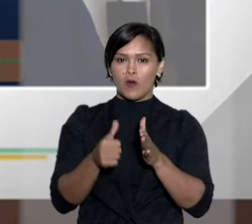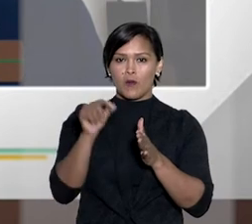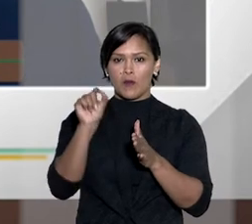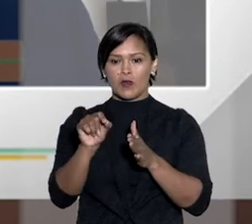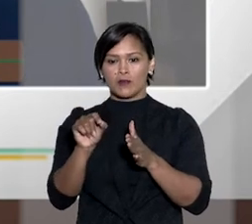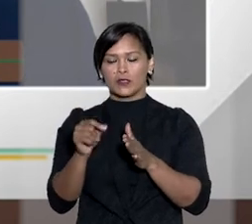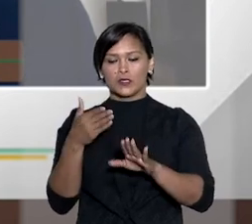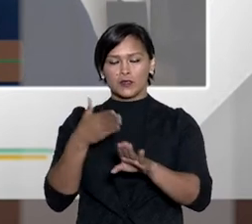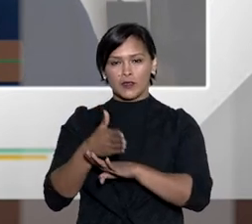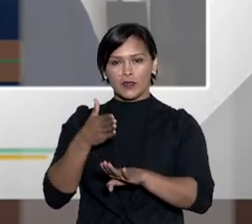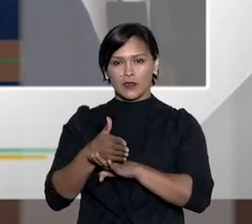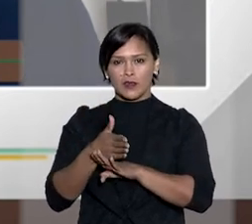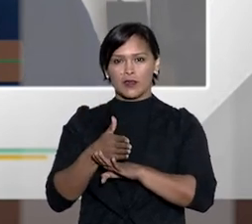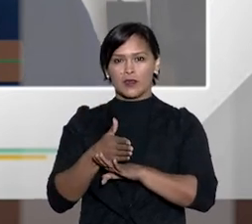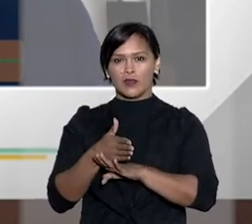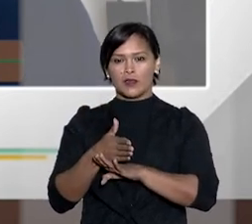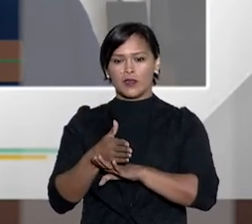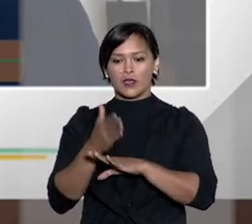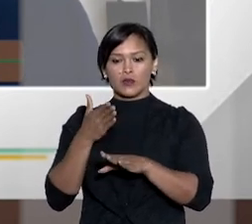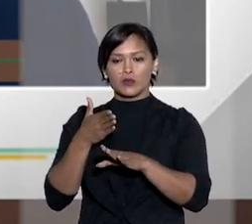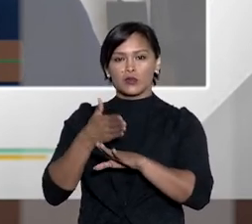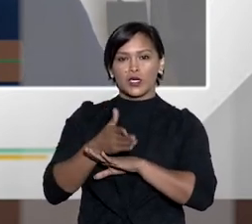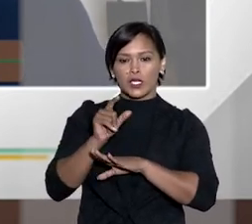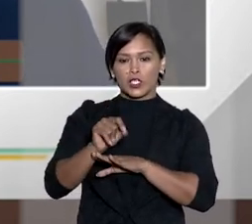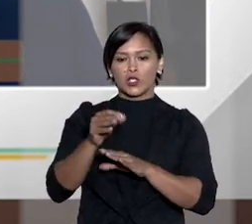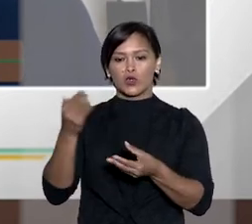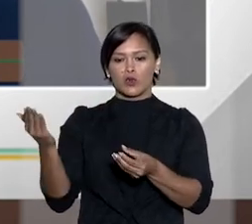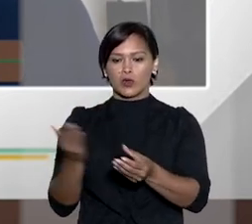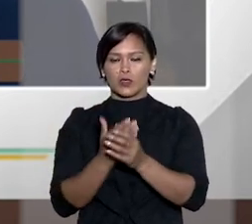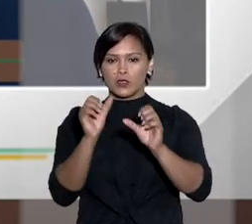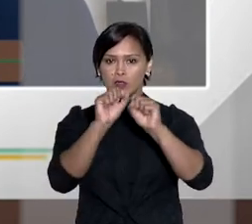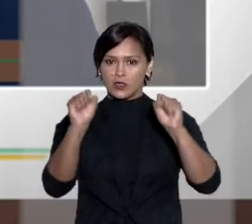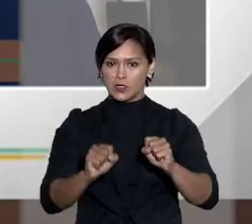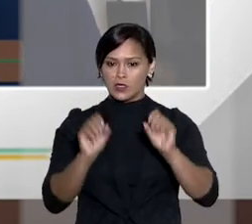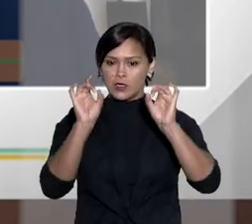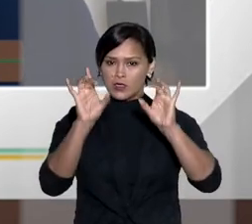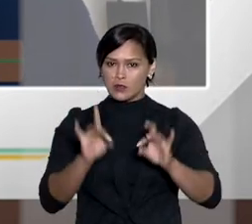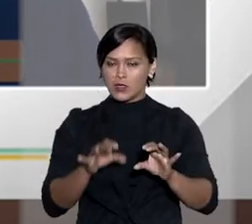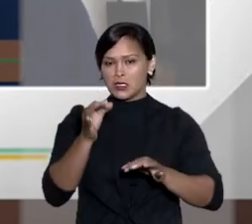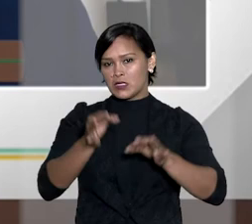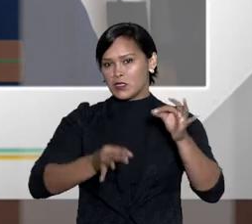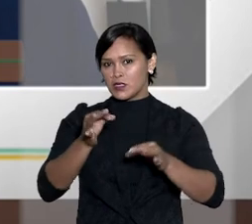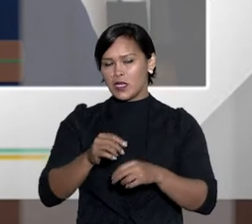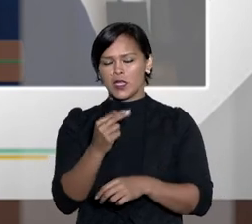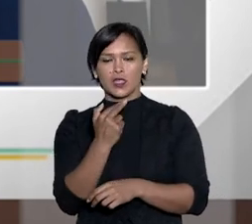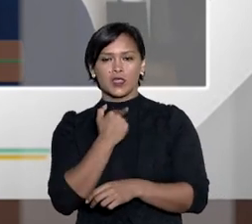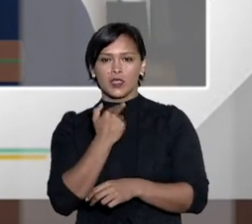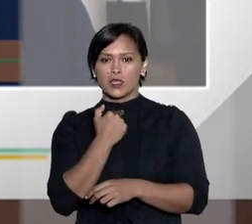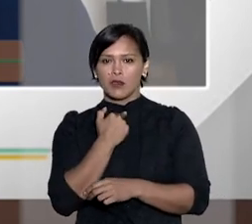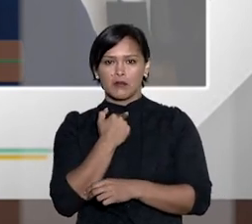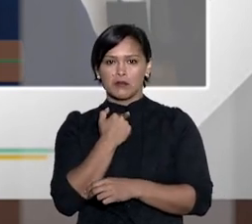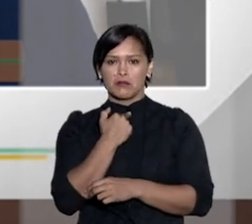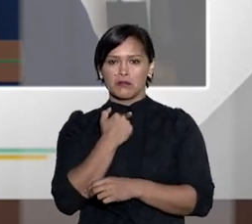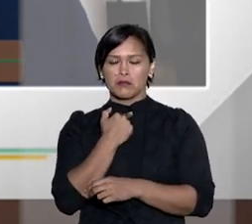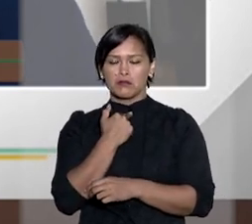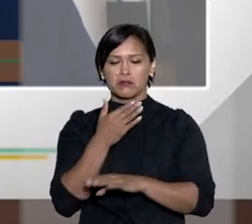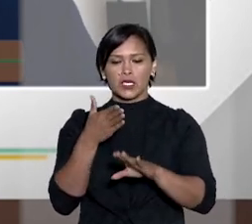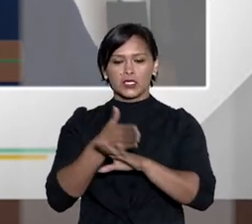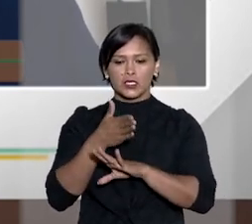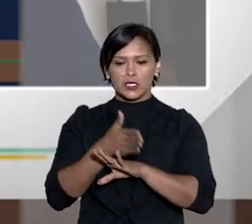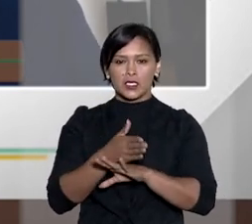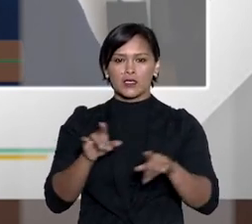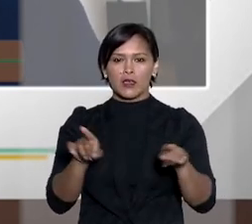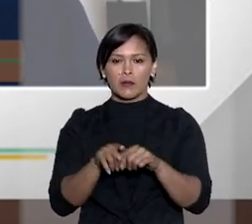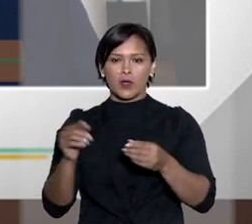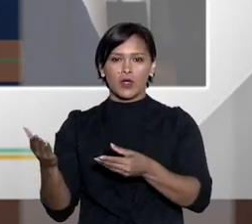juizados é facultativa uma vez que ingressa uma vez ingressando com essa ação no sistema dos juizados especiais cíveis